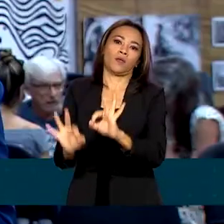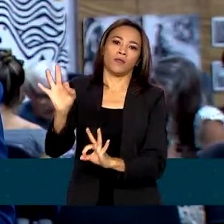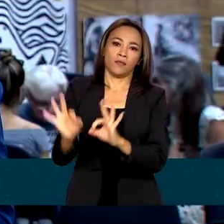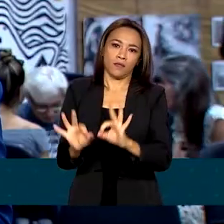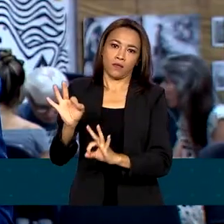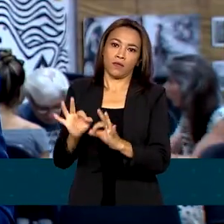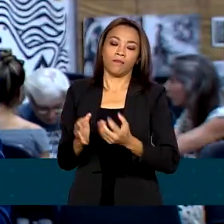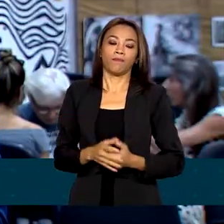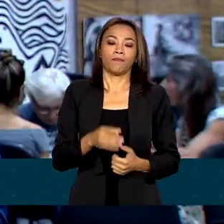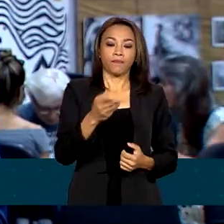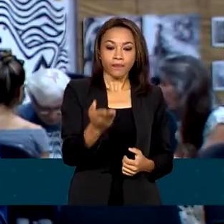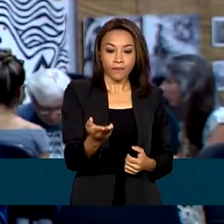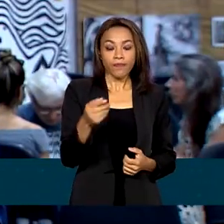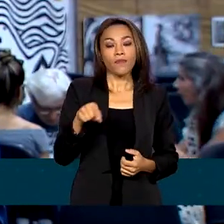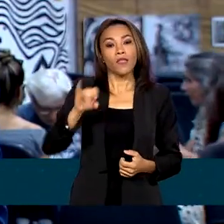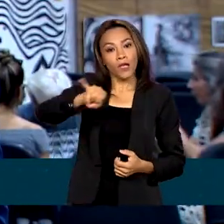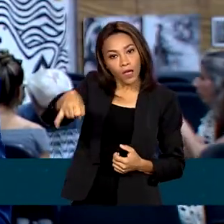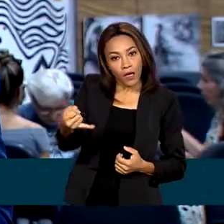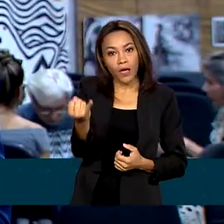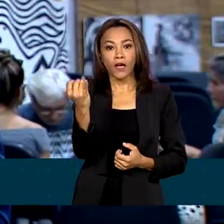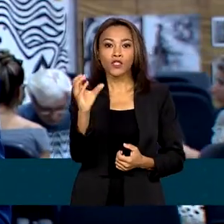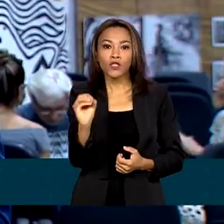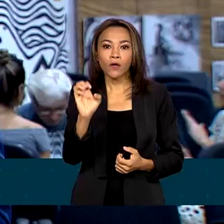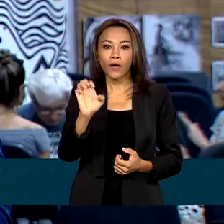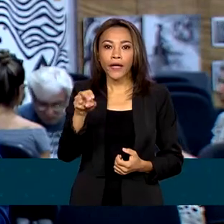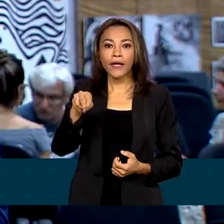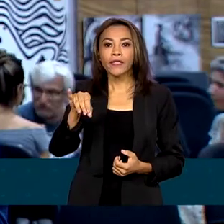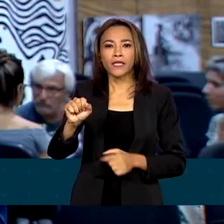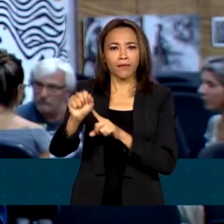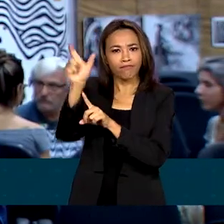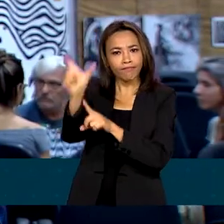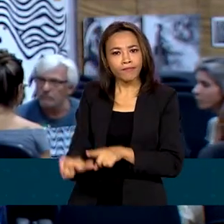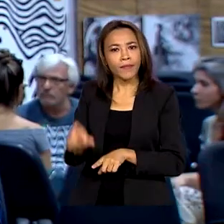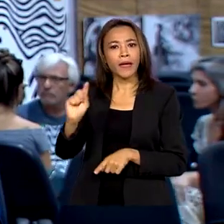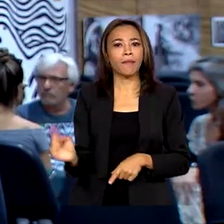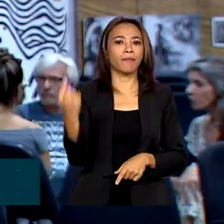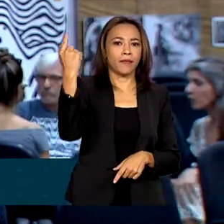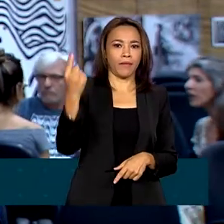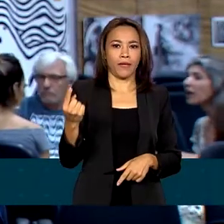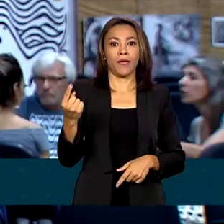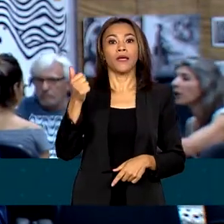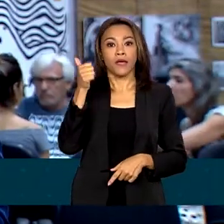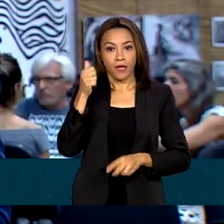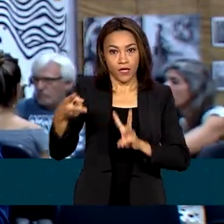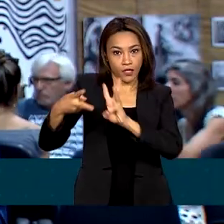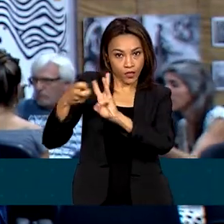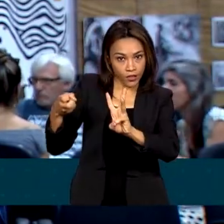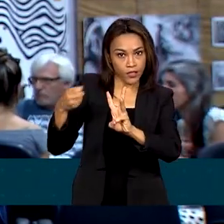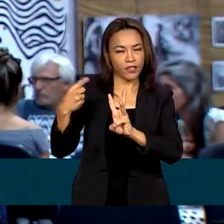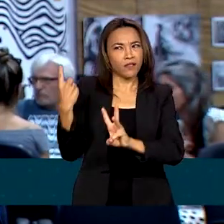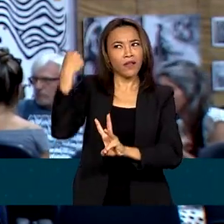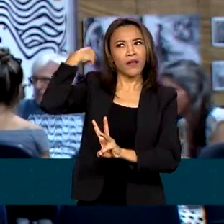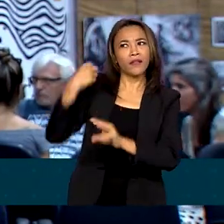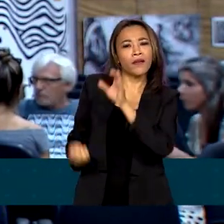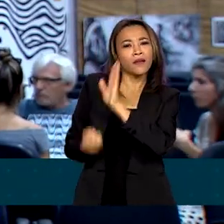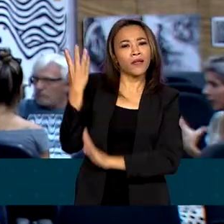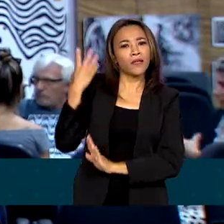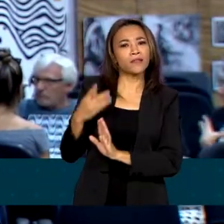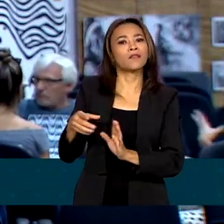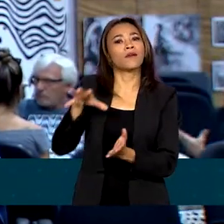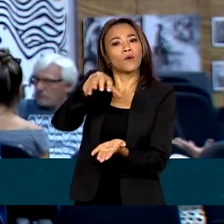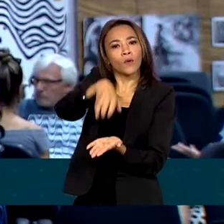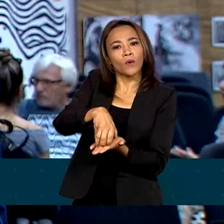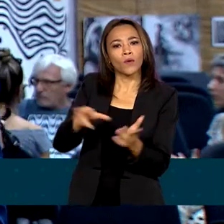Joênia Wapixana será a primeira indígena a presidir a FUNAI desde a criação do órgão em 1967.